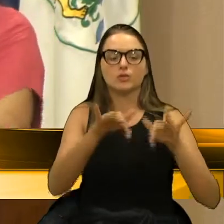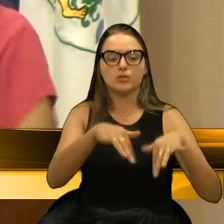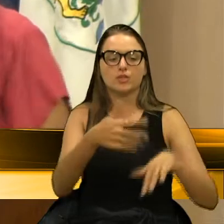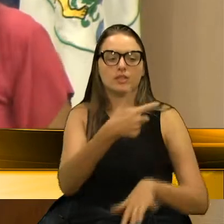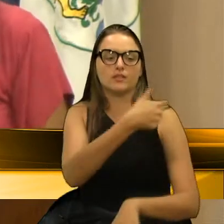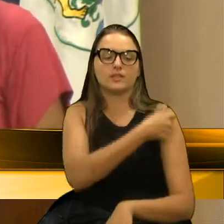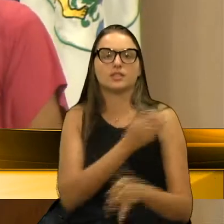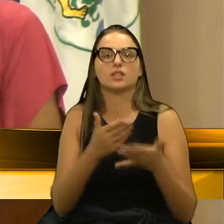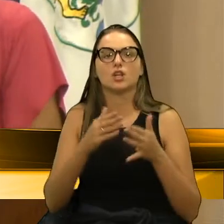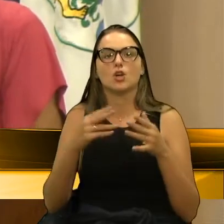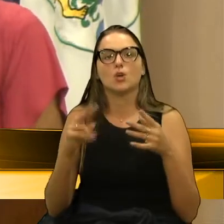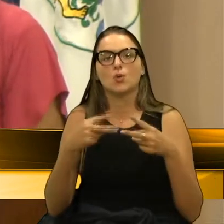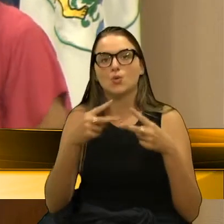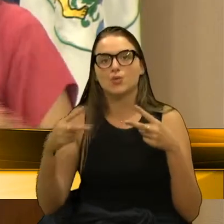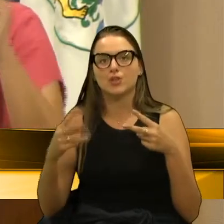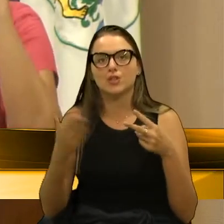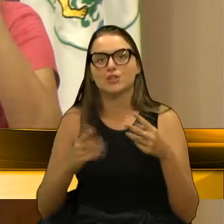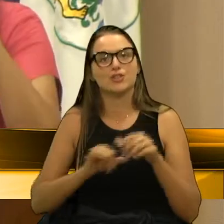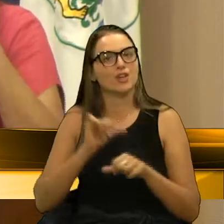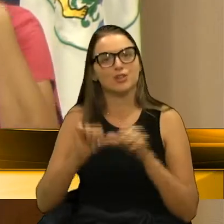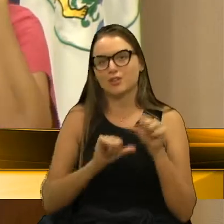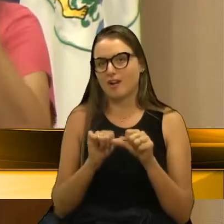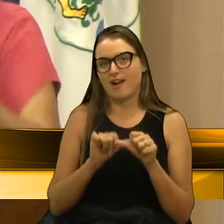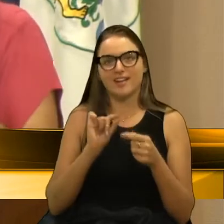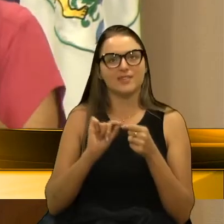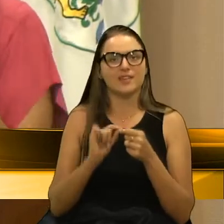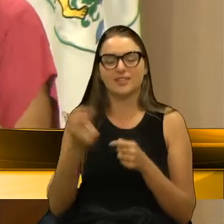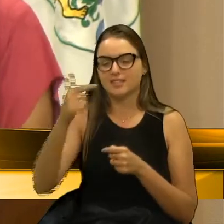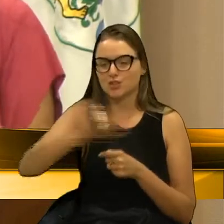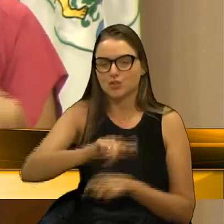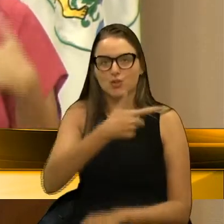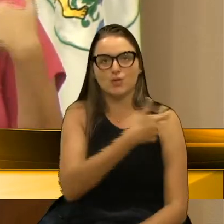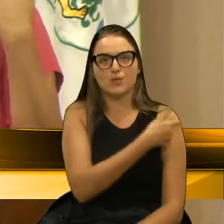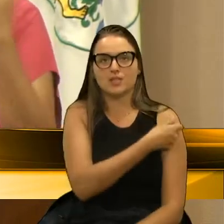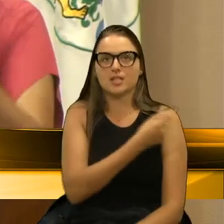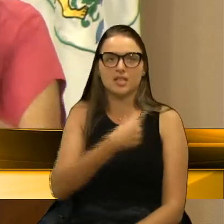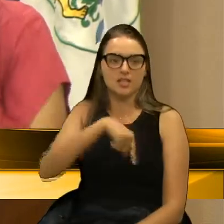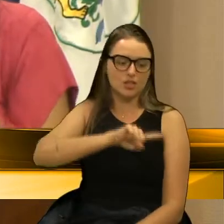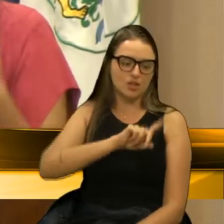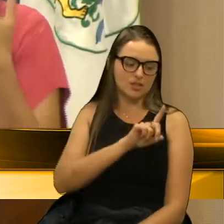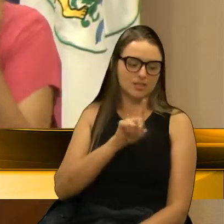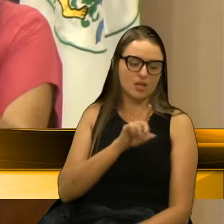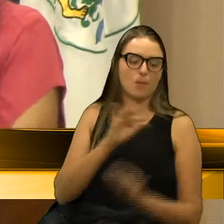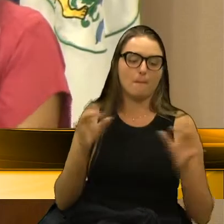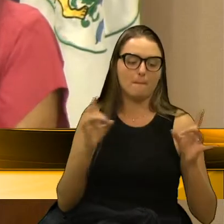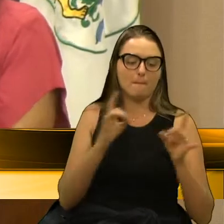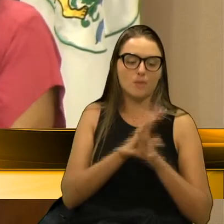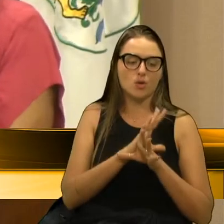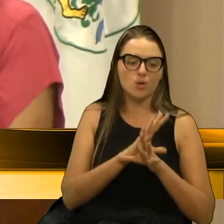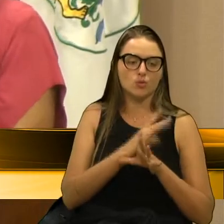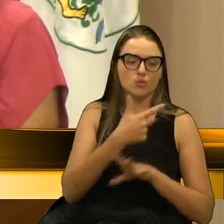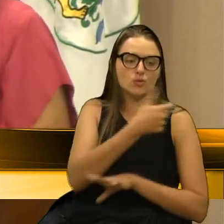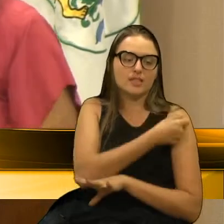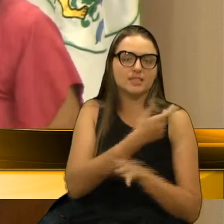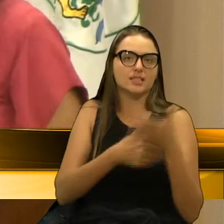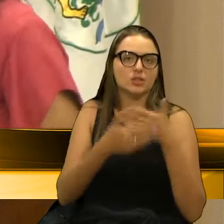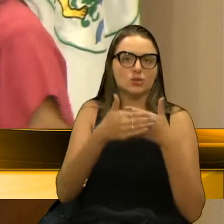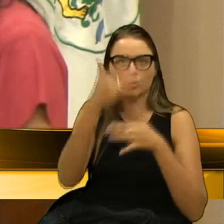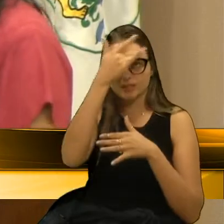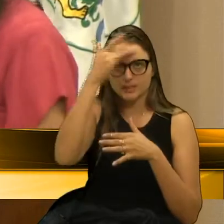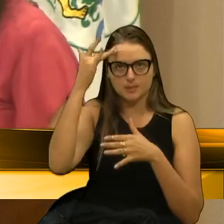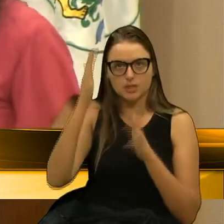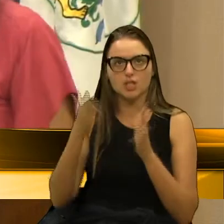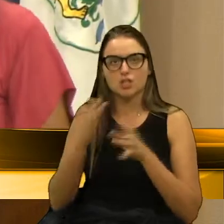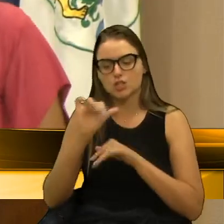o vírus já se mutou e a gente vai ter que fazer outra vacina. A gente nem termina de vacinar toda a população e a gente vai ter que já